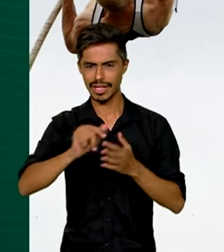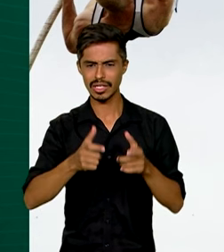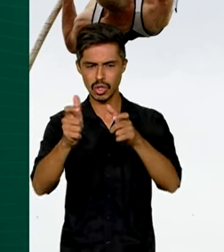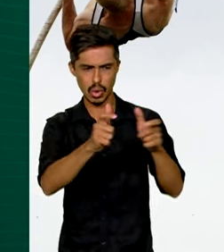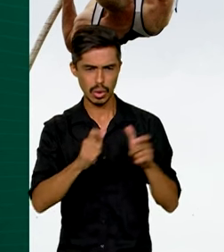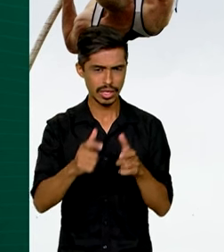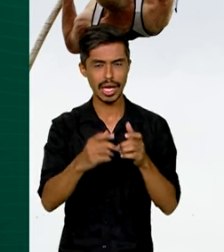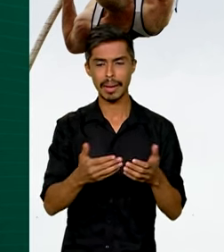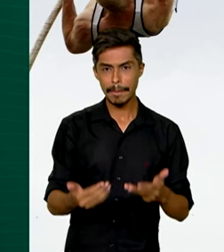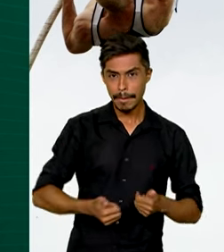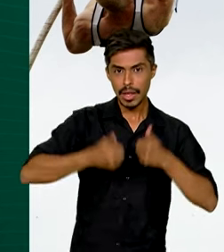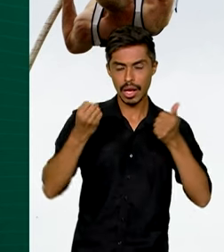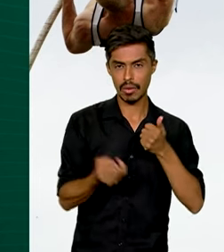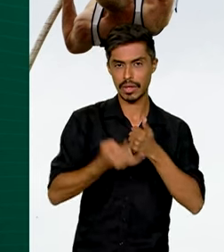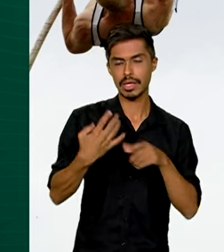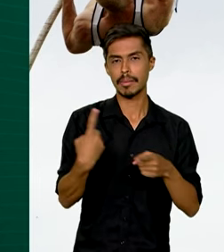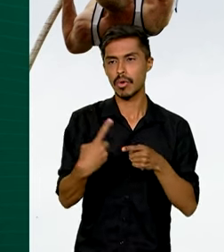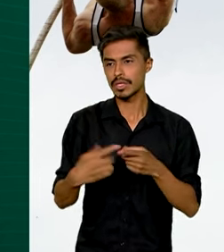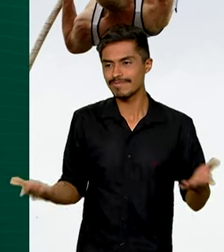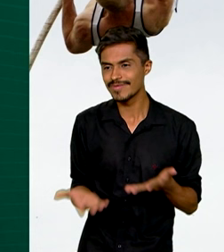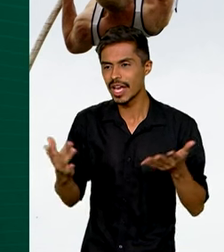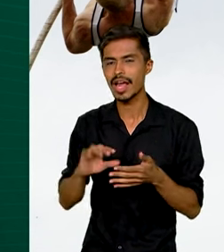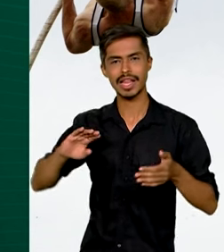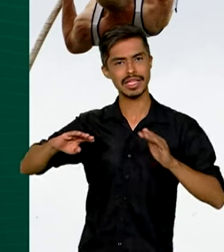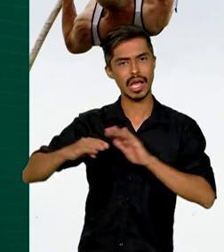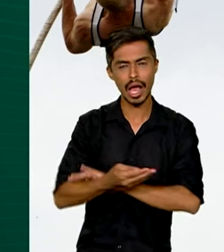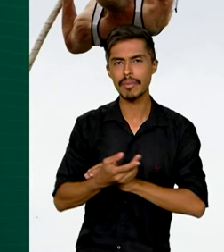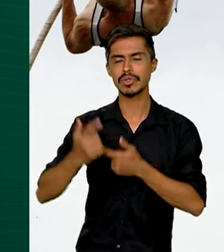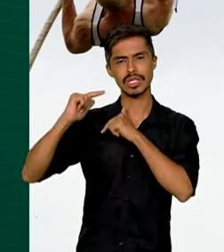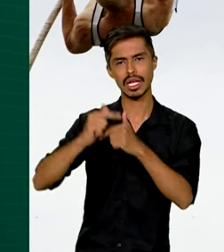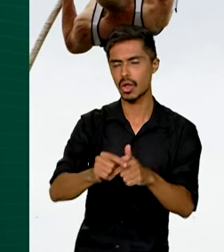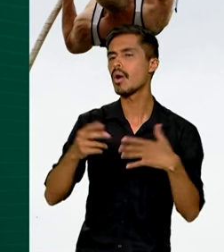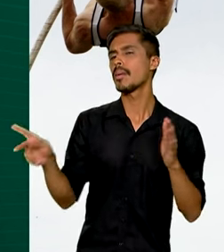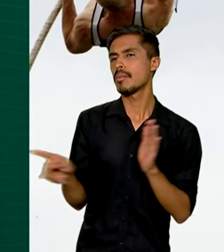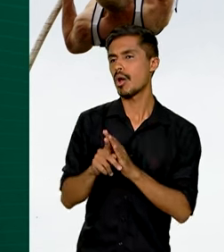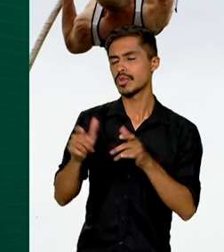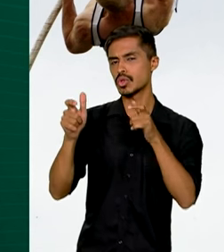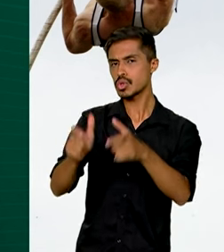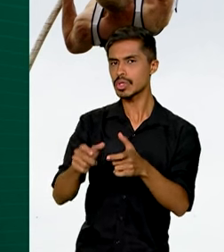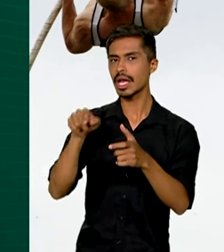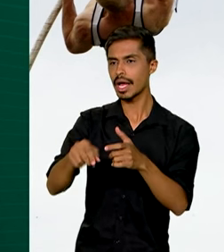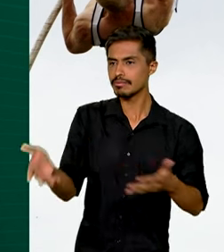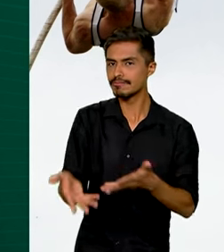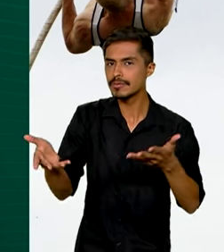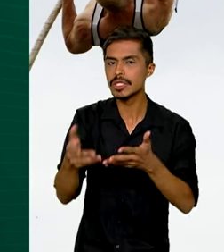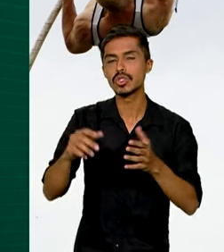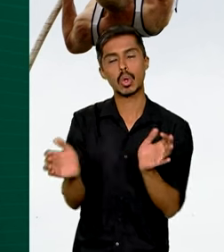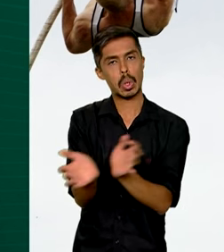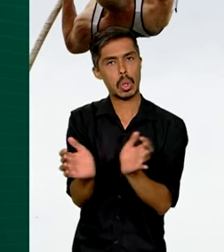localidade, a partir do estímulo a práticas tradicionais ou específicas de determinadas localidades ou grupos